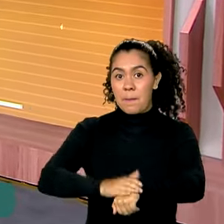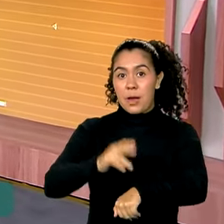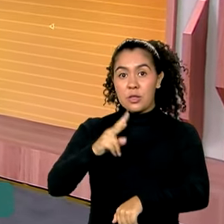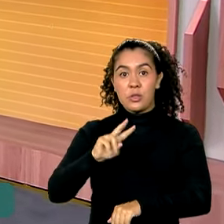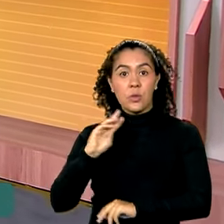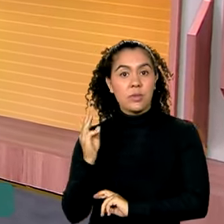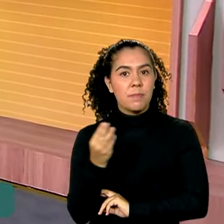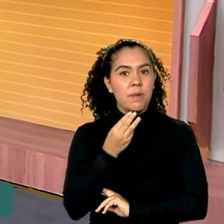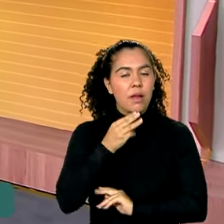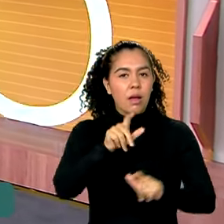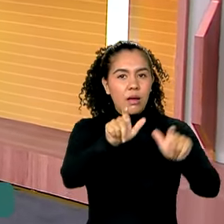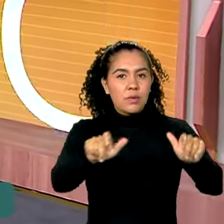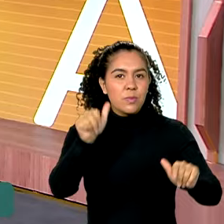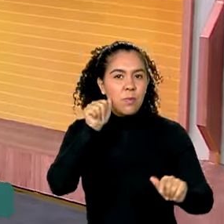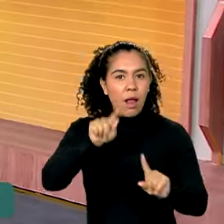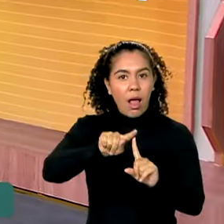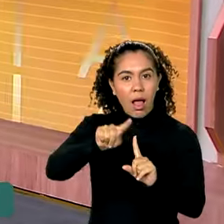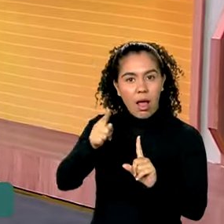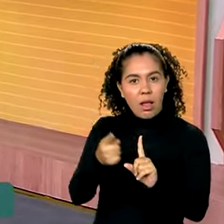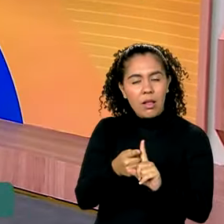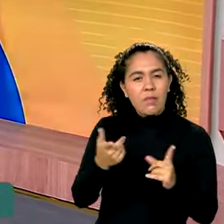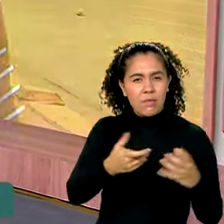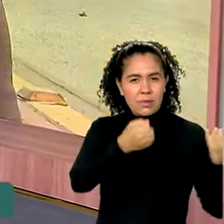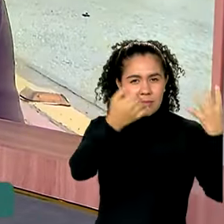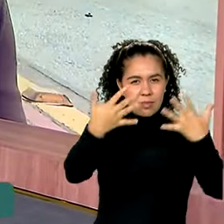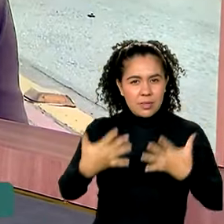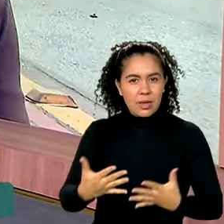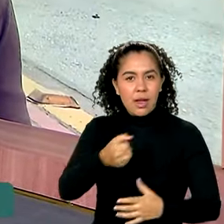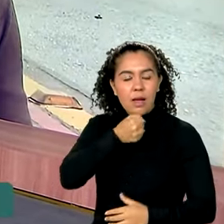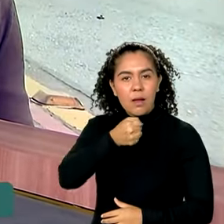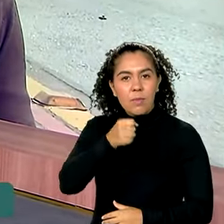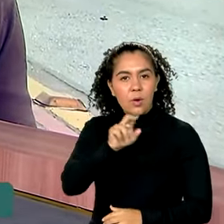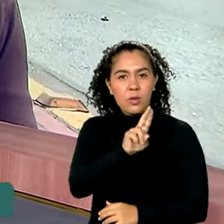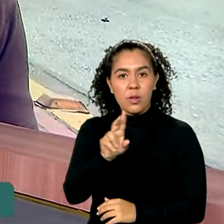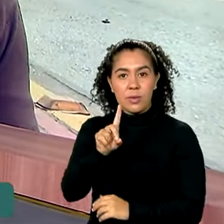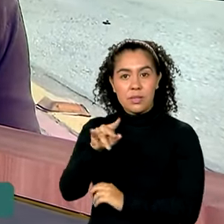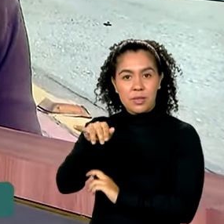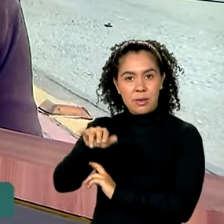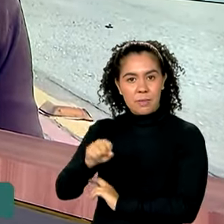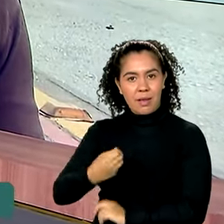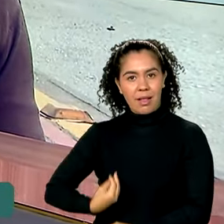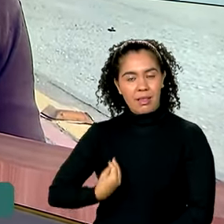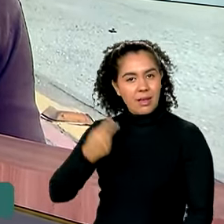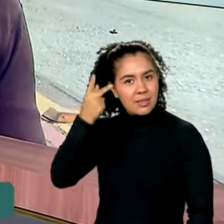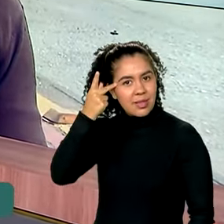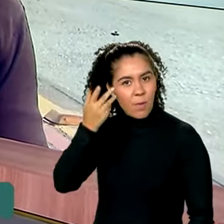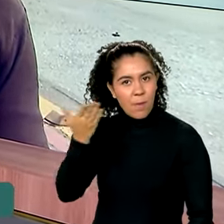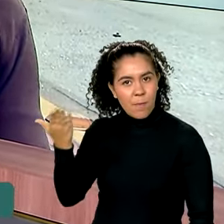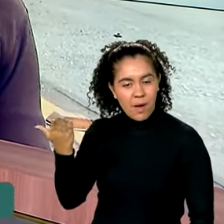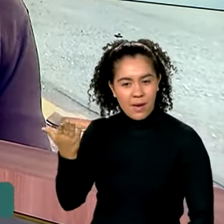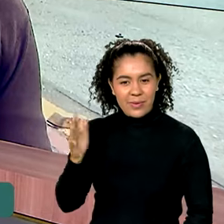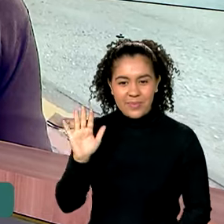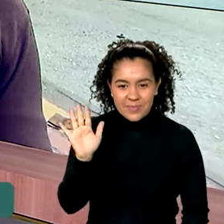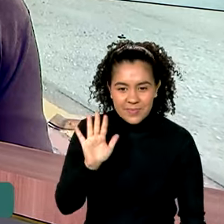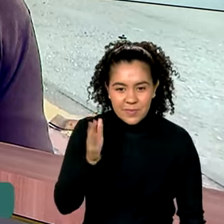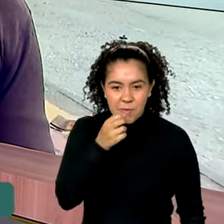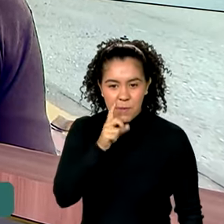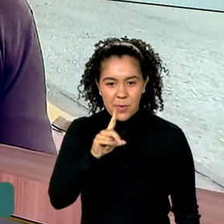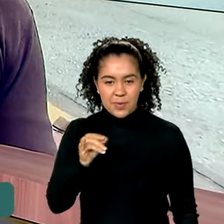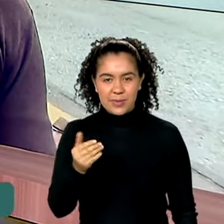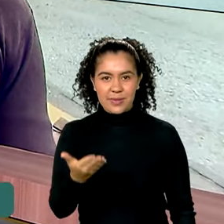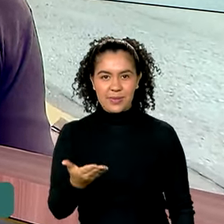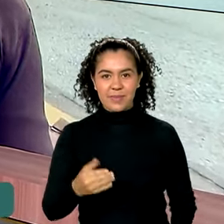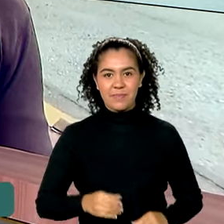vamos entender essa história com o repórter Dimas Sold lá em São Paulo que conversa com a gente ao vivo bom dia Dimas